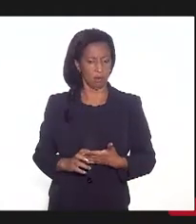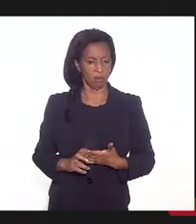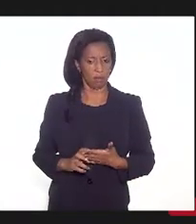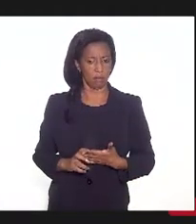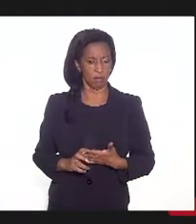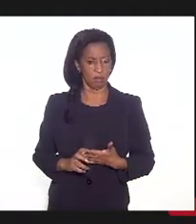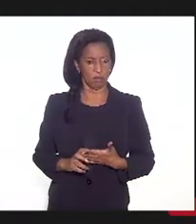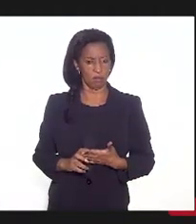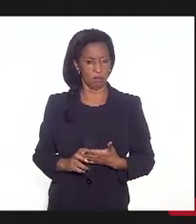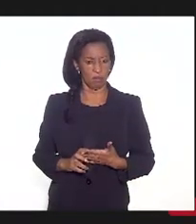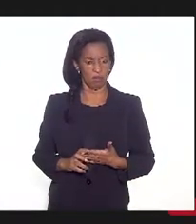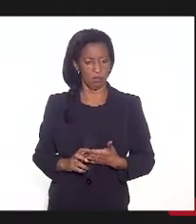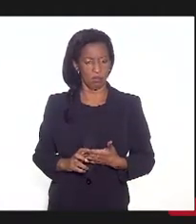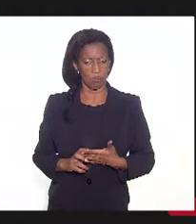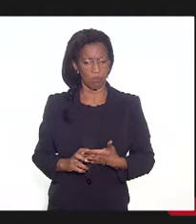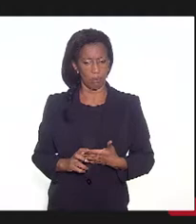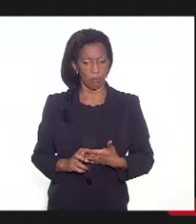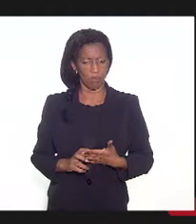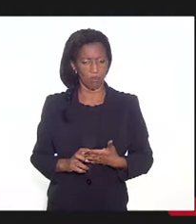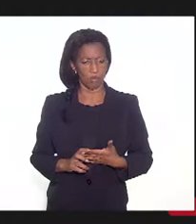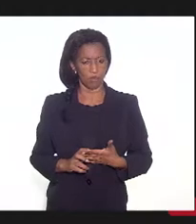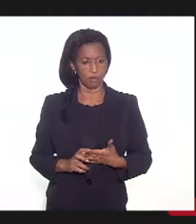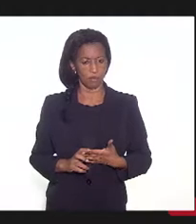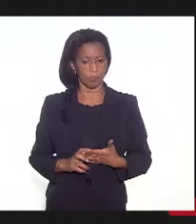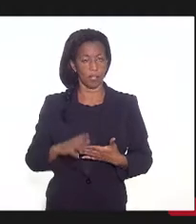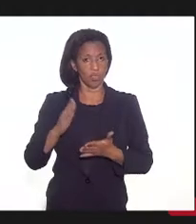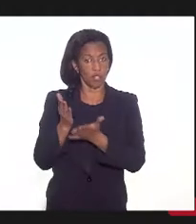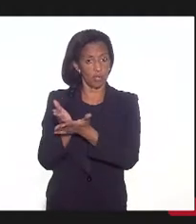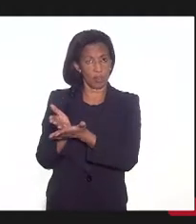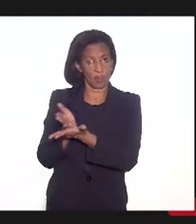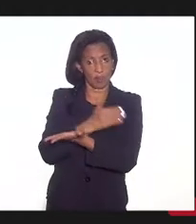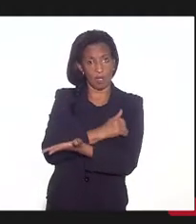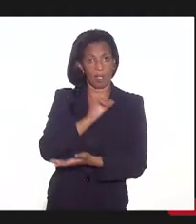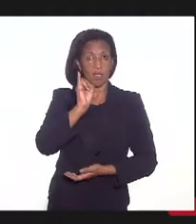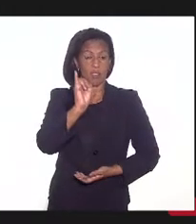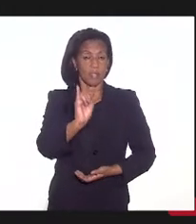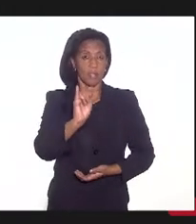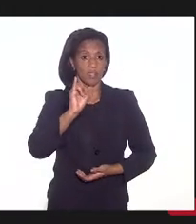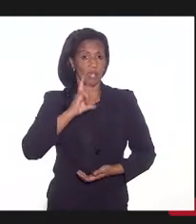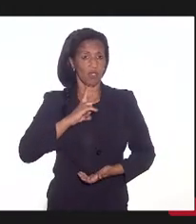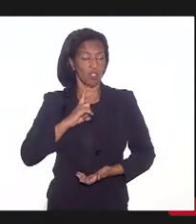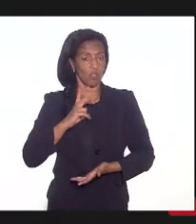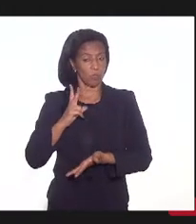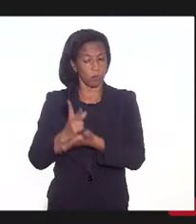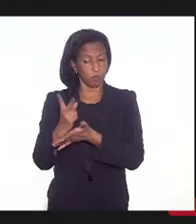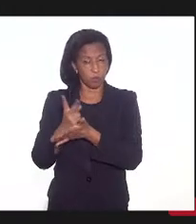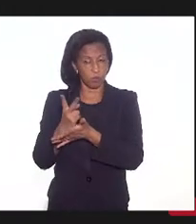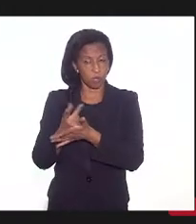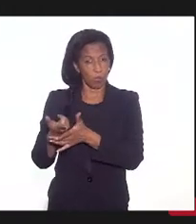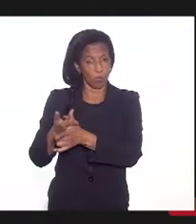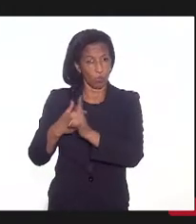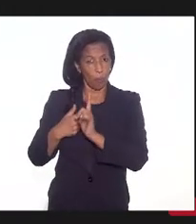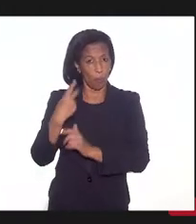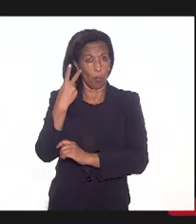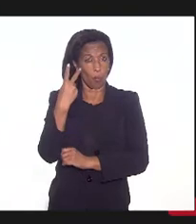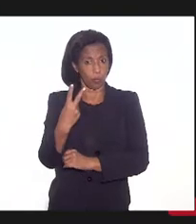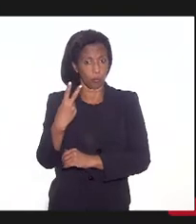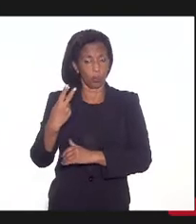na realidade, a gente só sai do plano se a gente permanecer inadimplente por dois